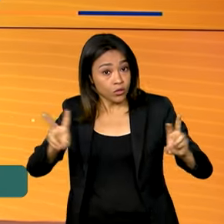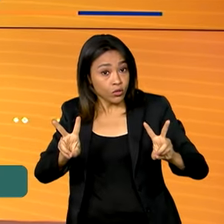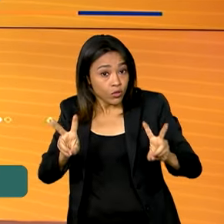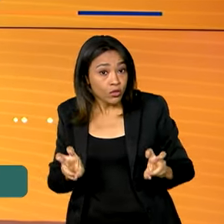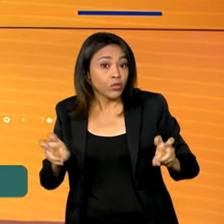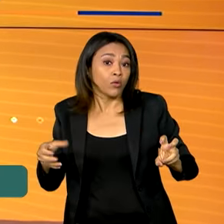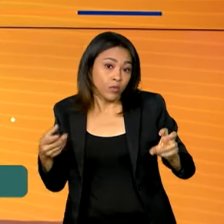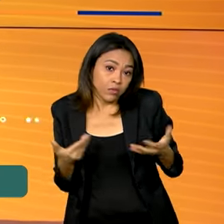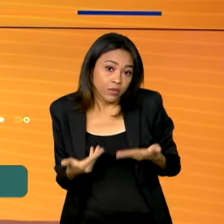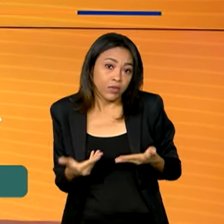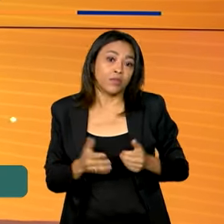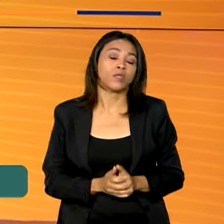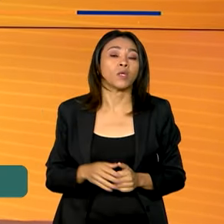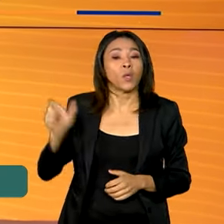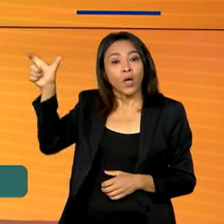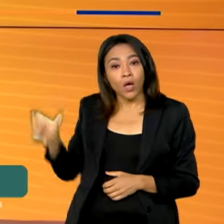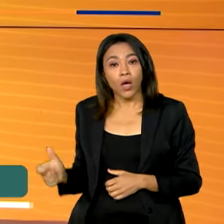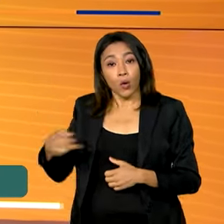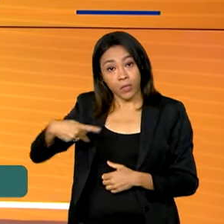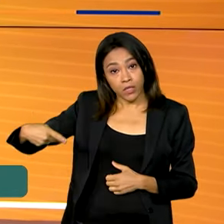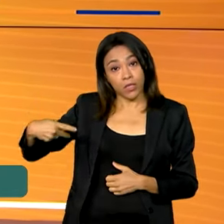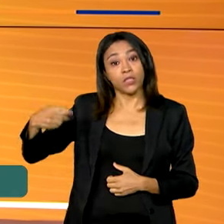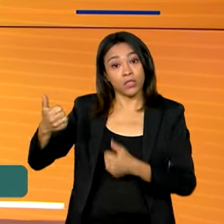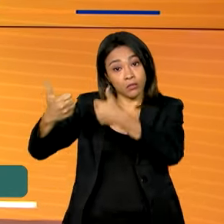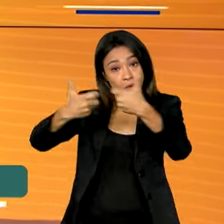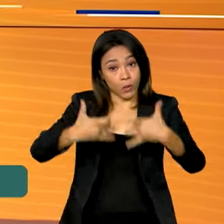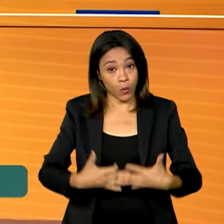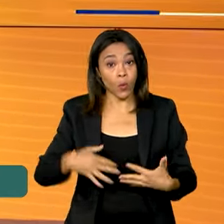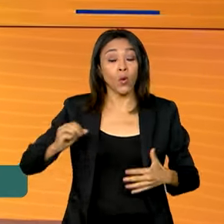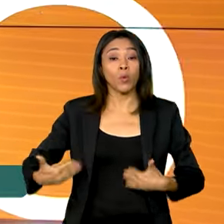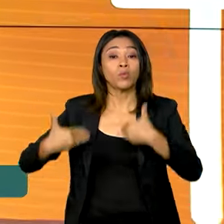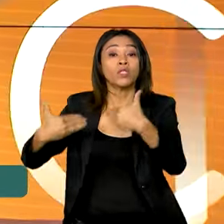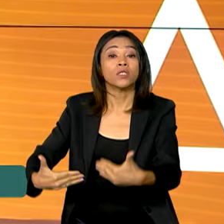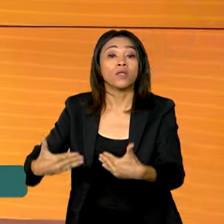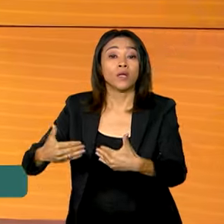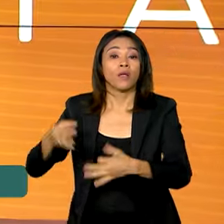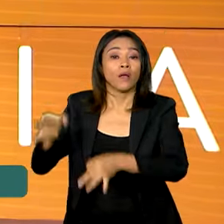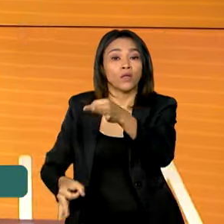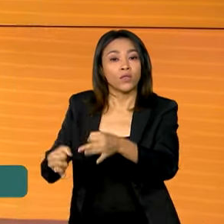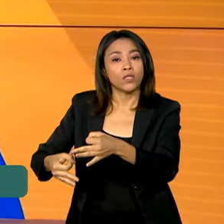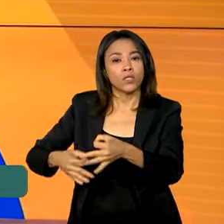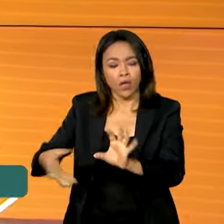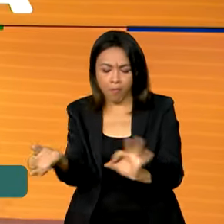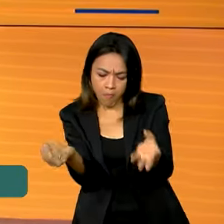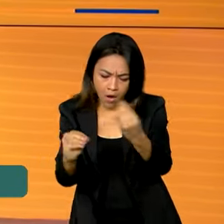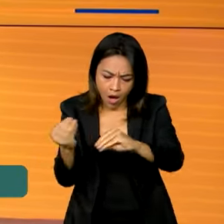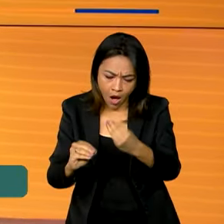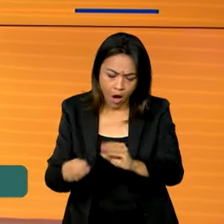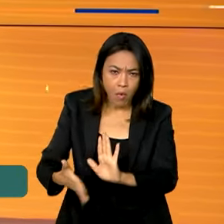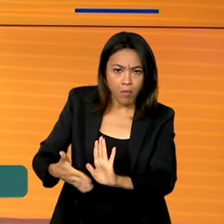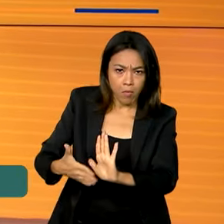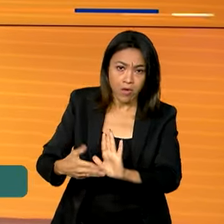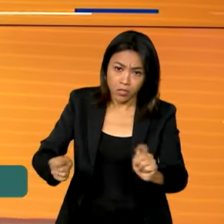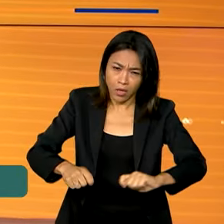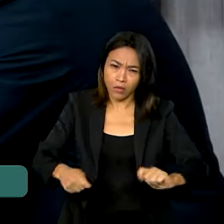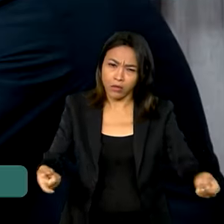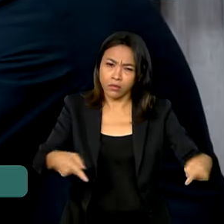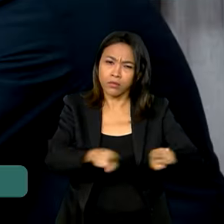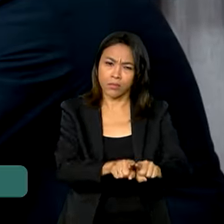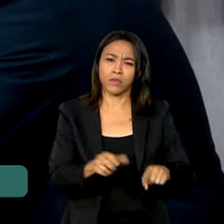tema. De acordo com o presidente, o Ministério da Justiça elabora uma proposta para tornar esta parceria possível.